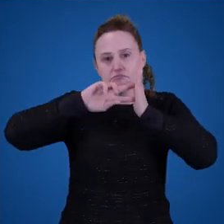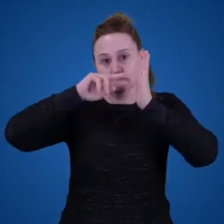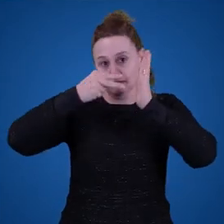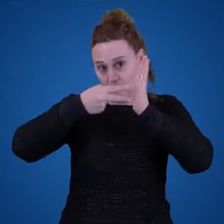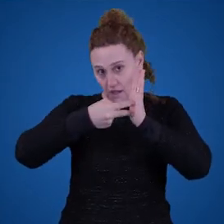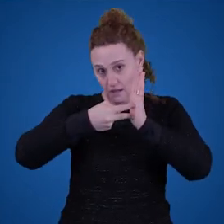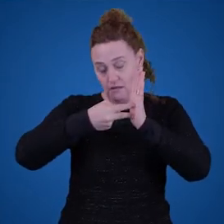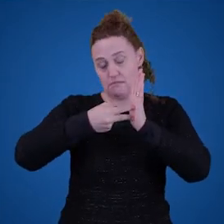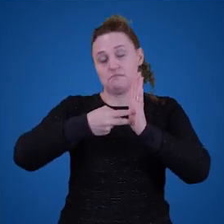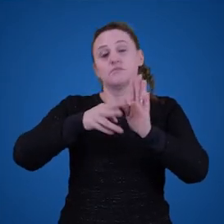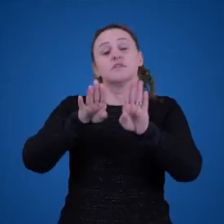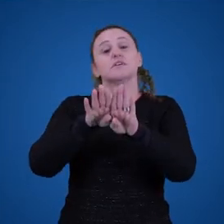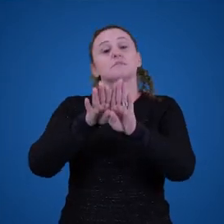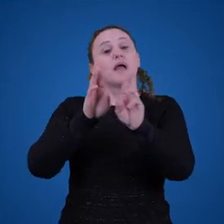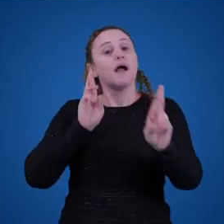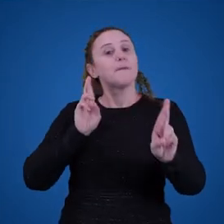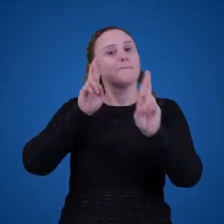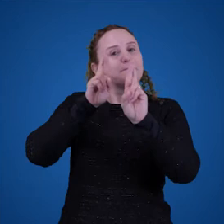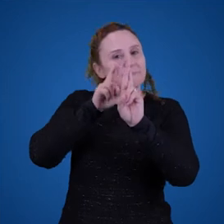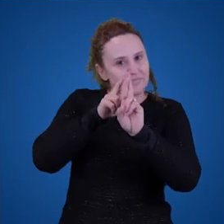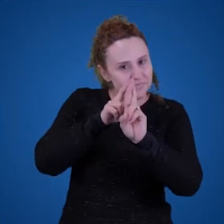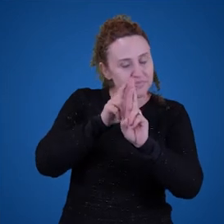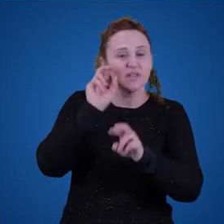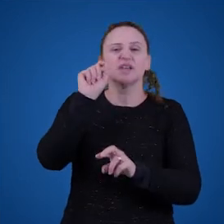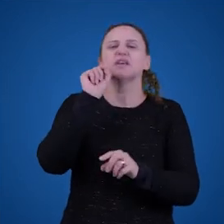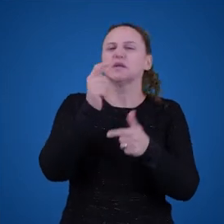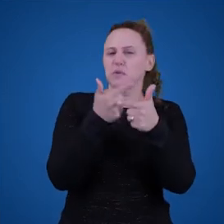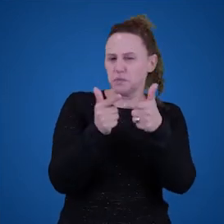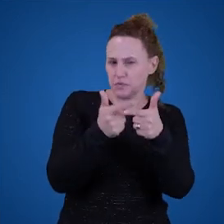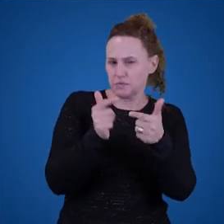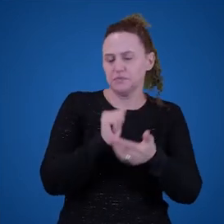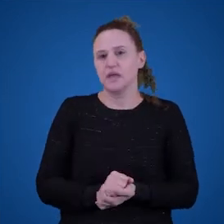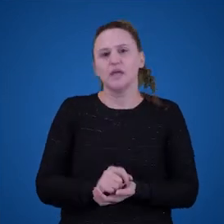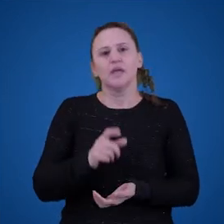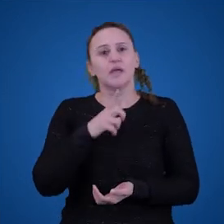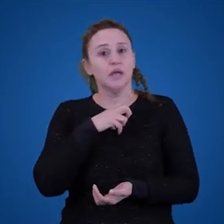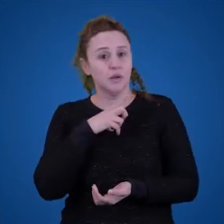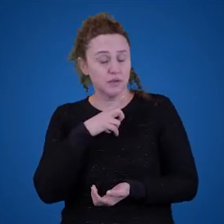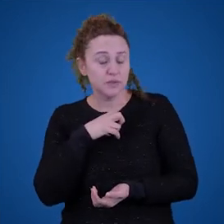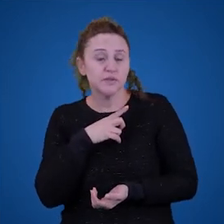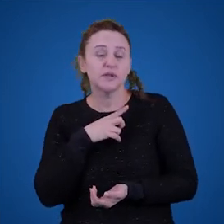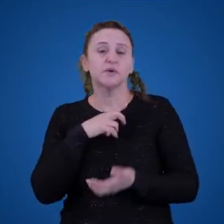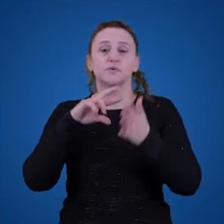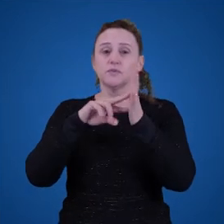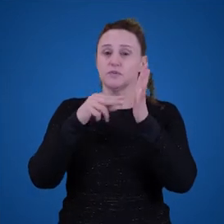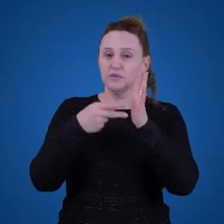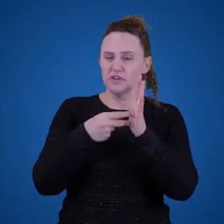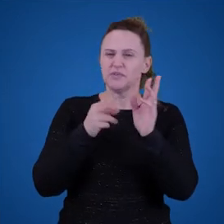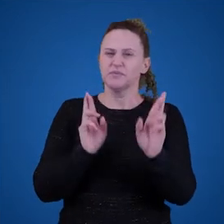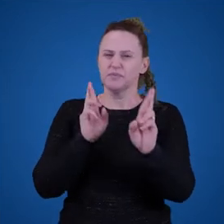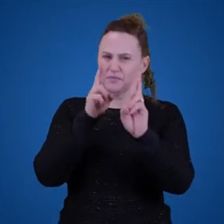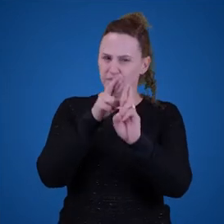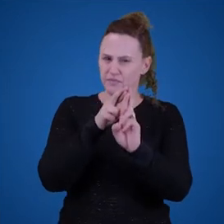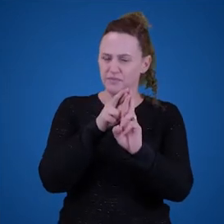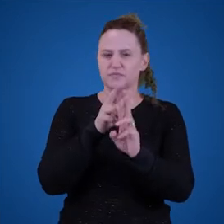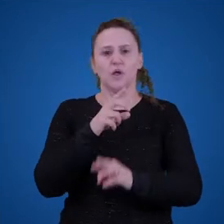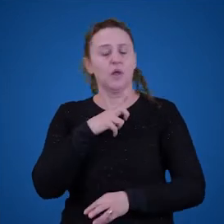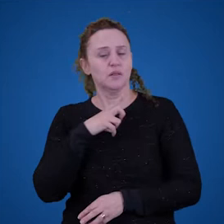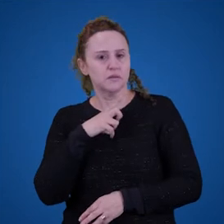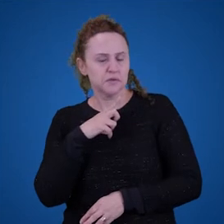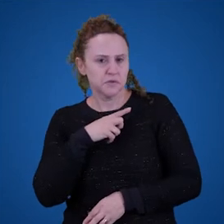da referência. Então, vamos lá. O é o problema do significado e da referência, né? Então, nós temos,